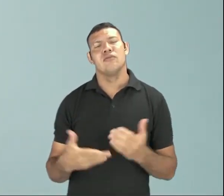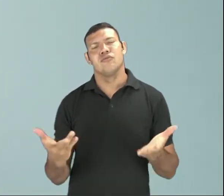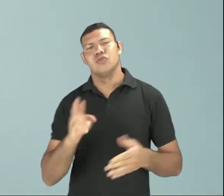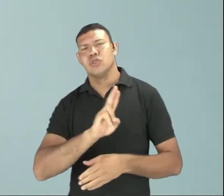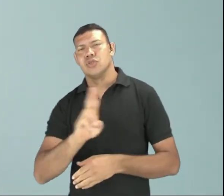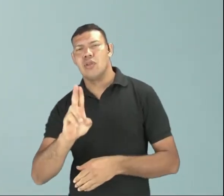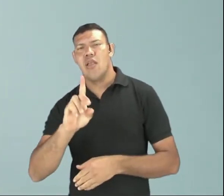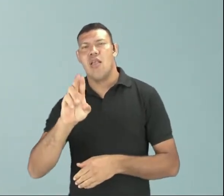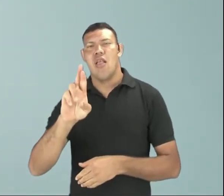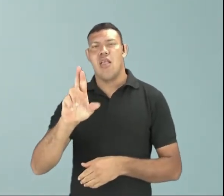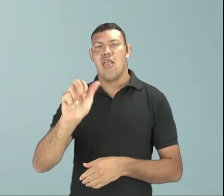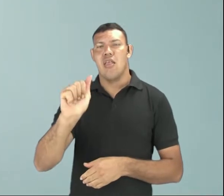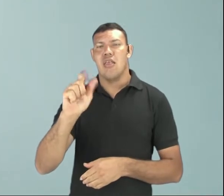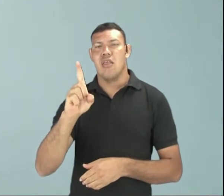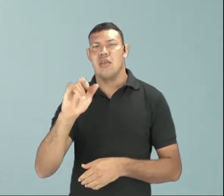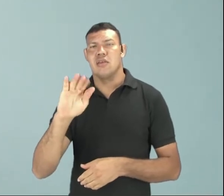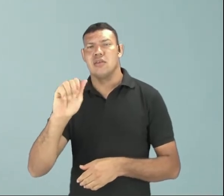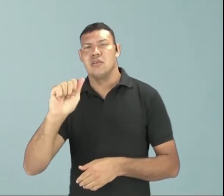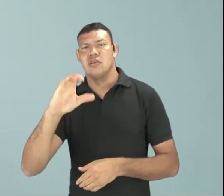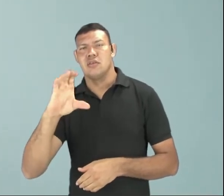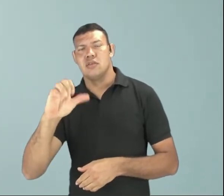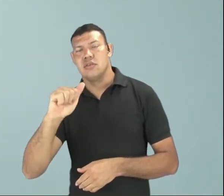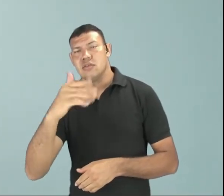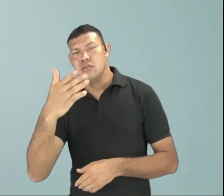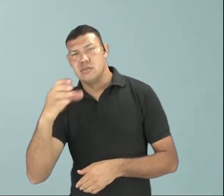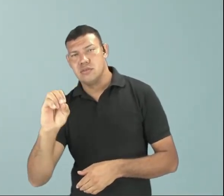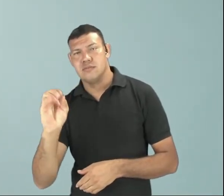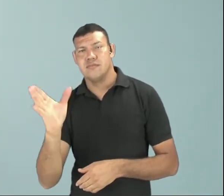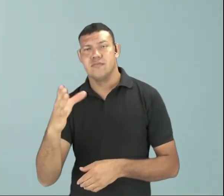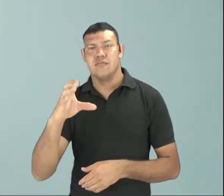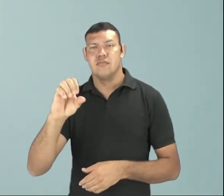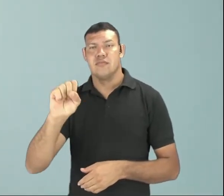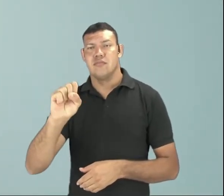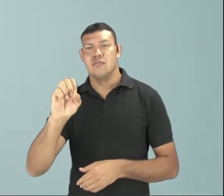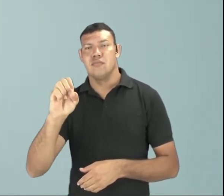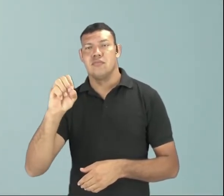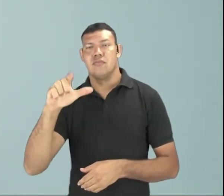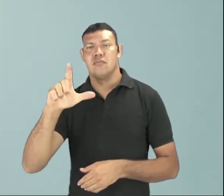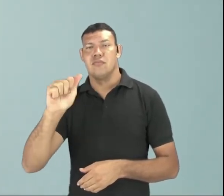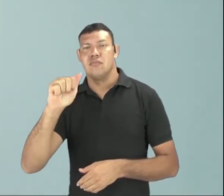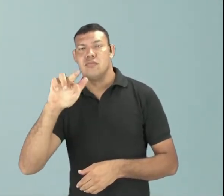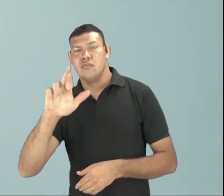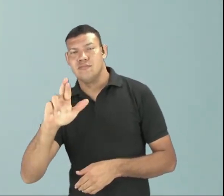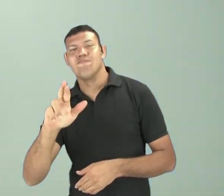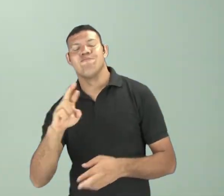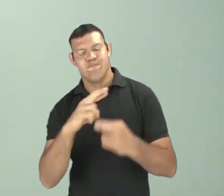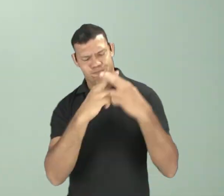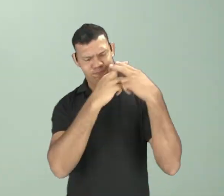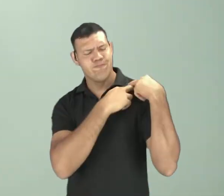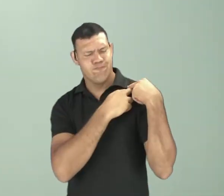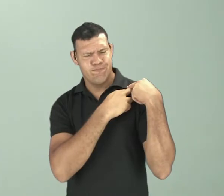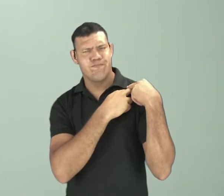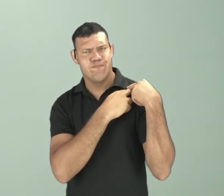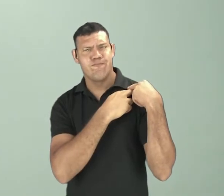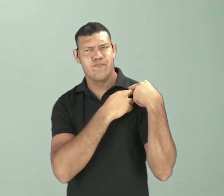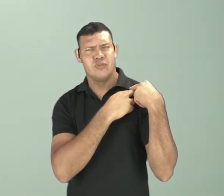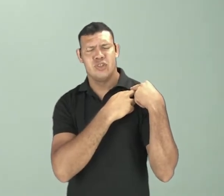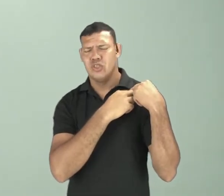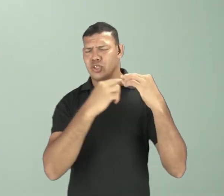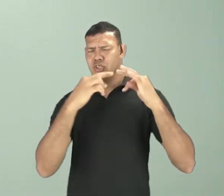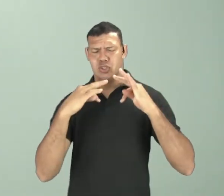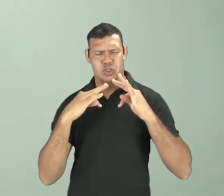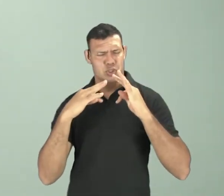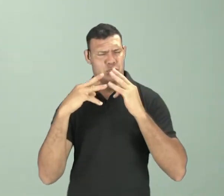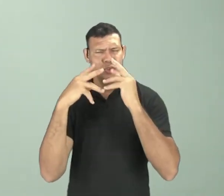Então, essa radiação solar, ela é responsável por praticamente toda a